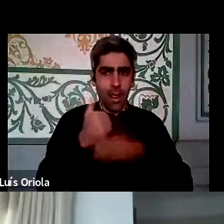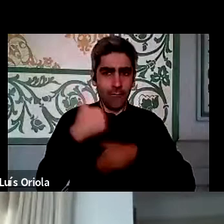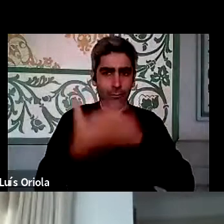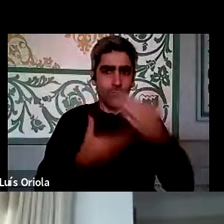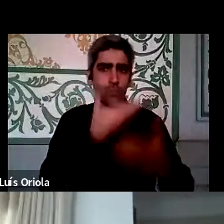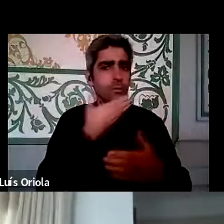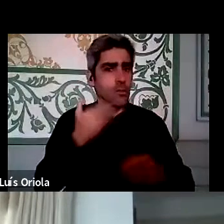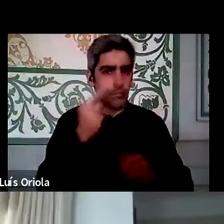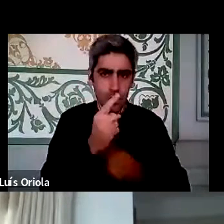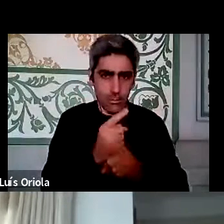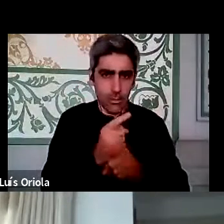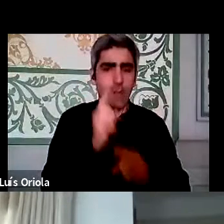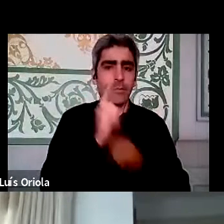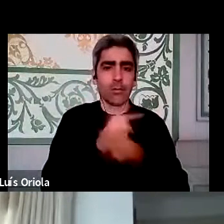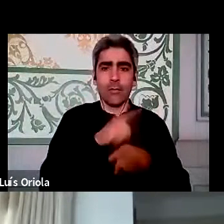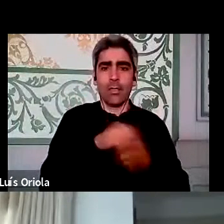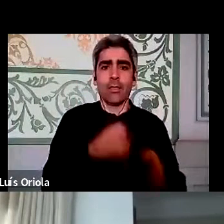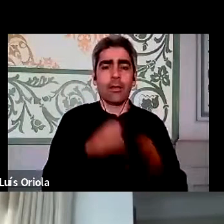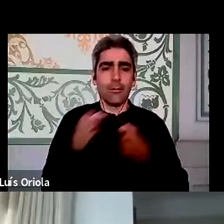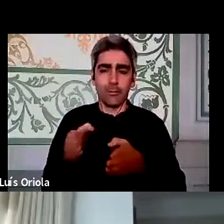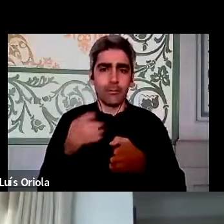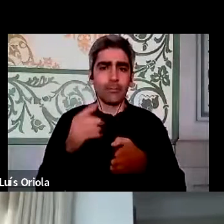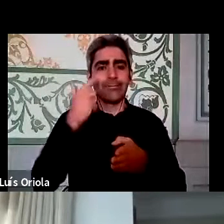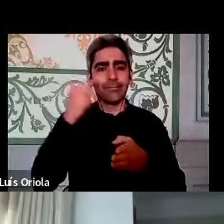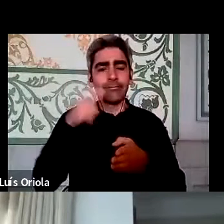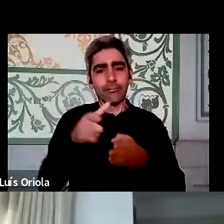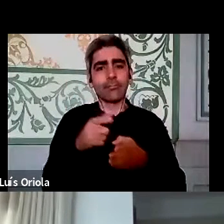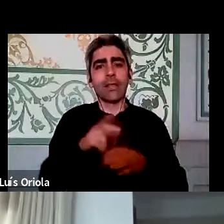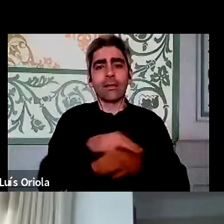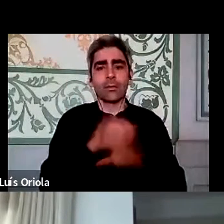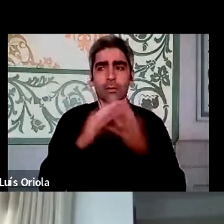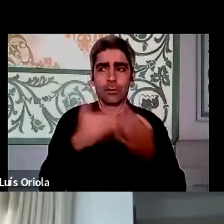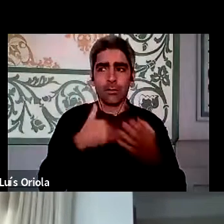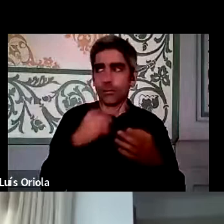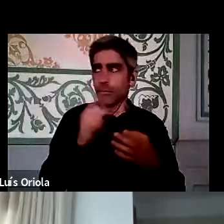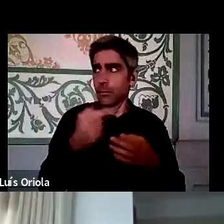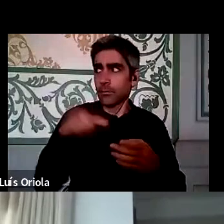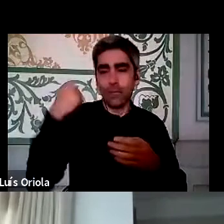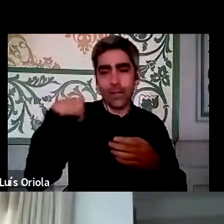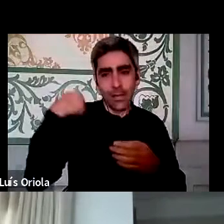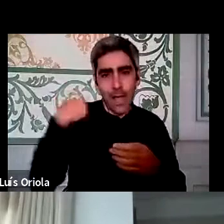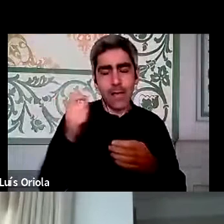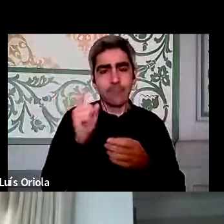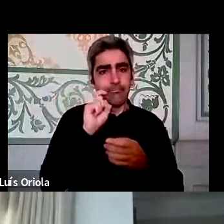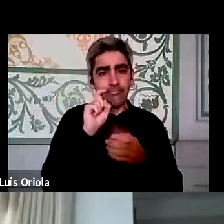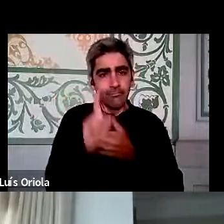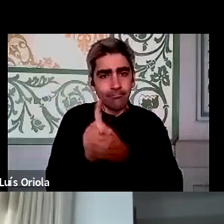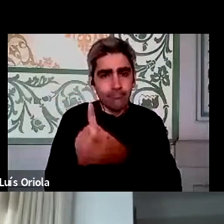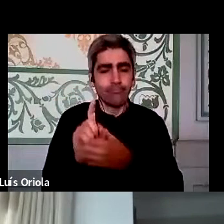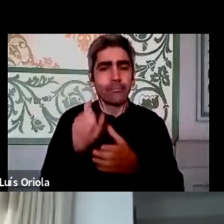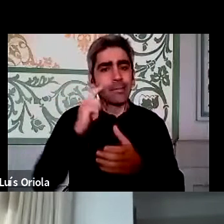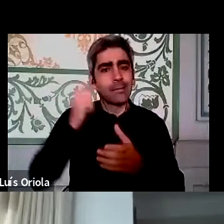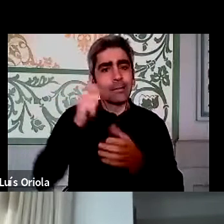mesmo tempo estar a cumprir o que nos estava a ser dito pela Direção-Geral de Saúde, que é, temos que ir para casa, temos que confinar, salvaguardar as nossas famílias